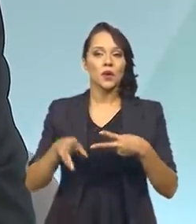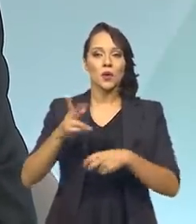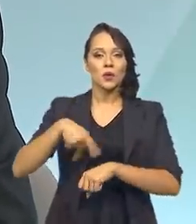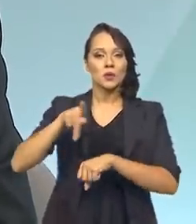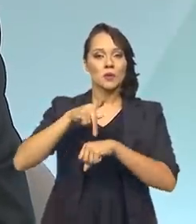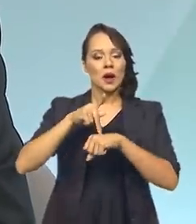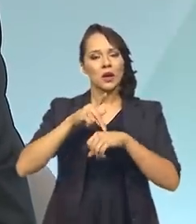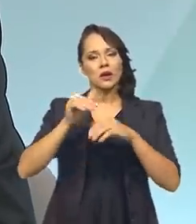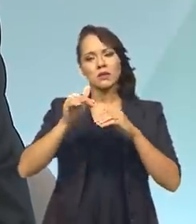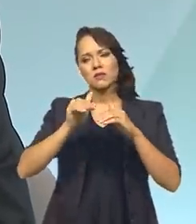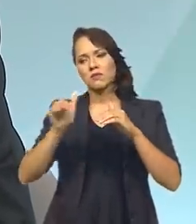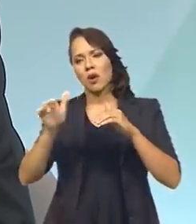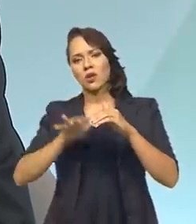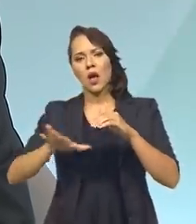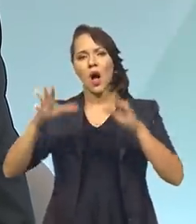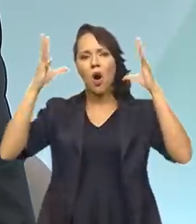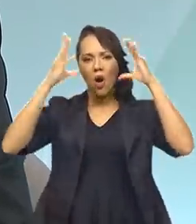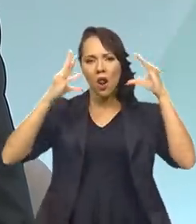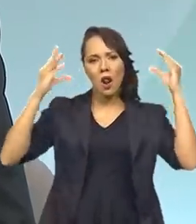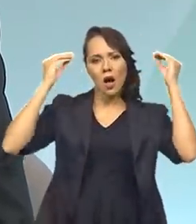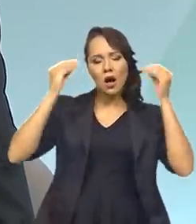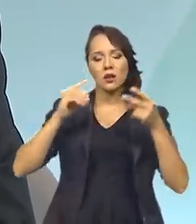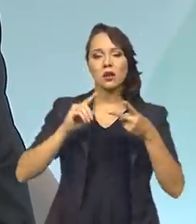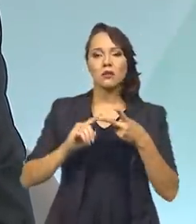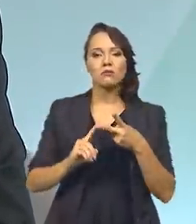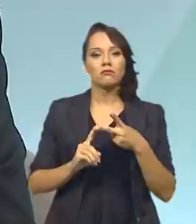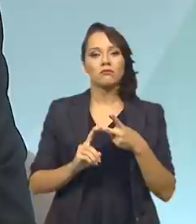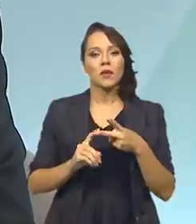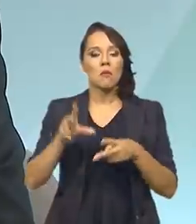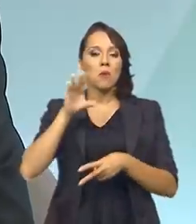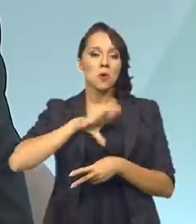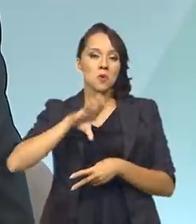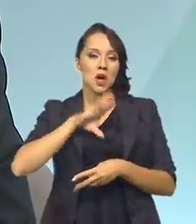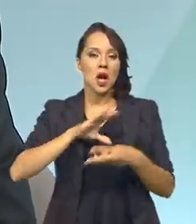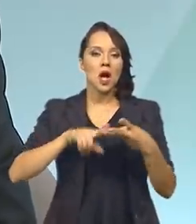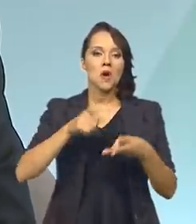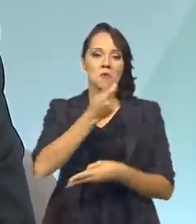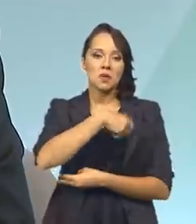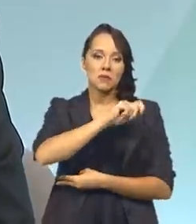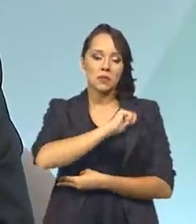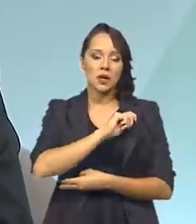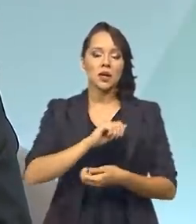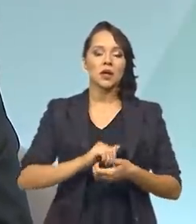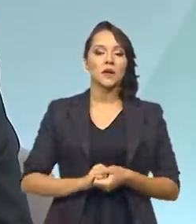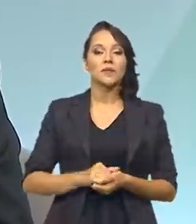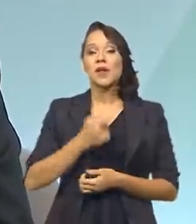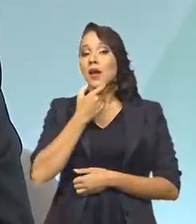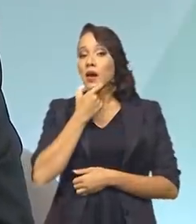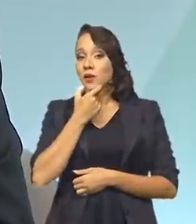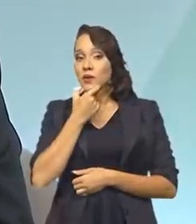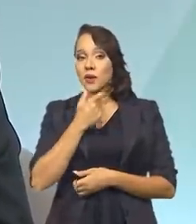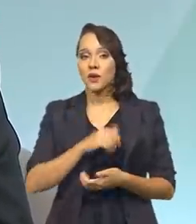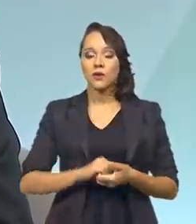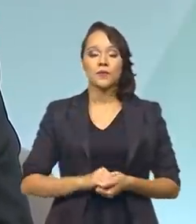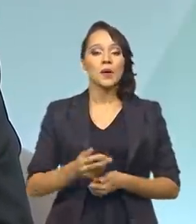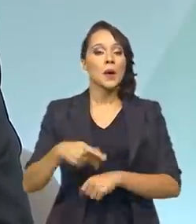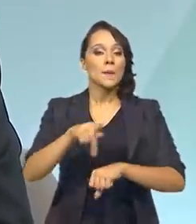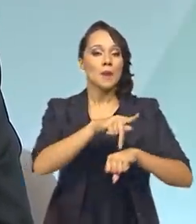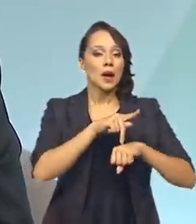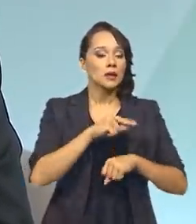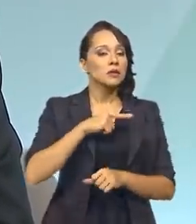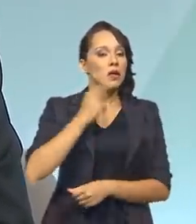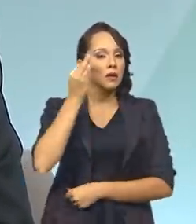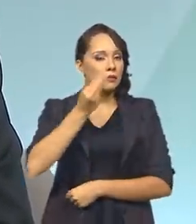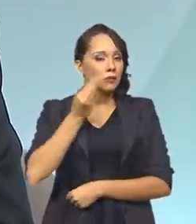países baixos, que é a Holanda, com Portugal, com Espanha, com o Reino Unido. Países que têm